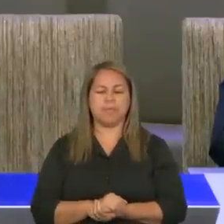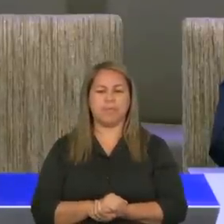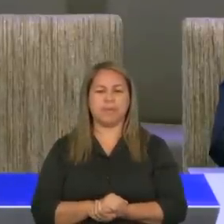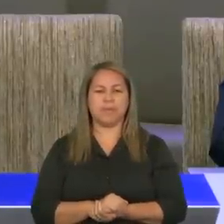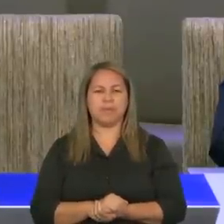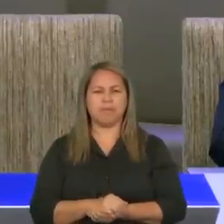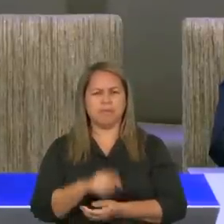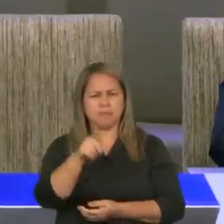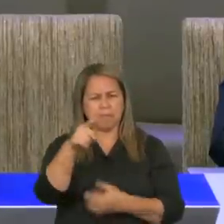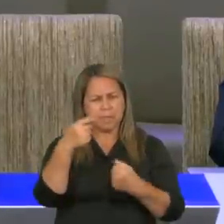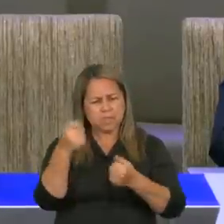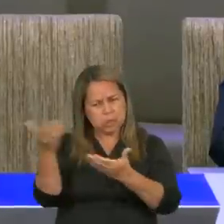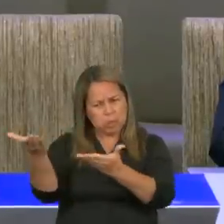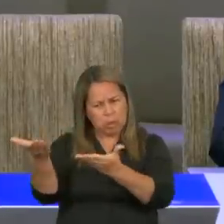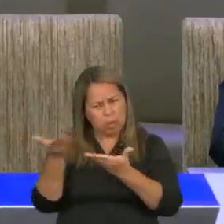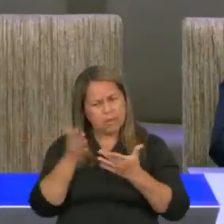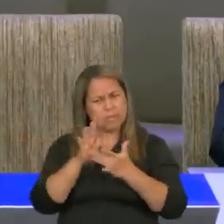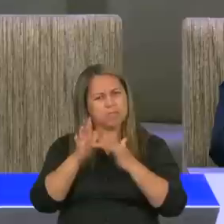convida, Jesus, para a tua,